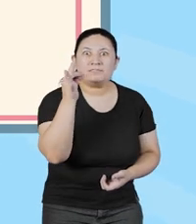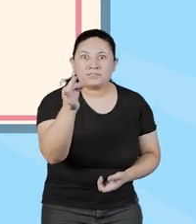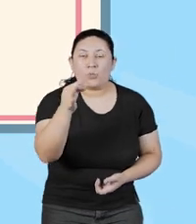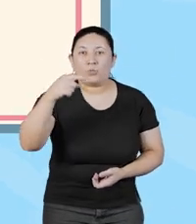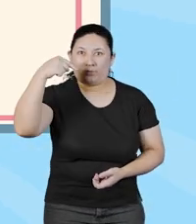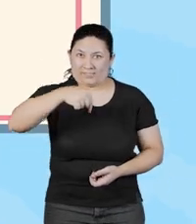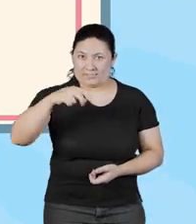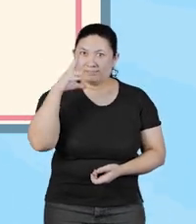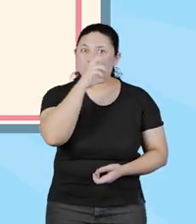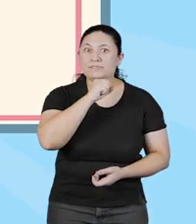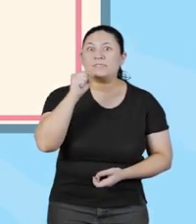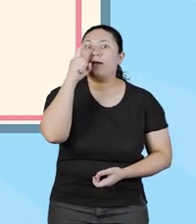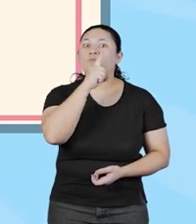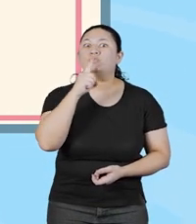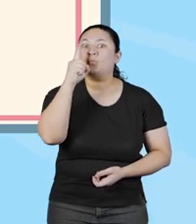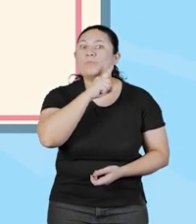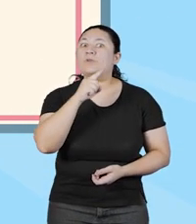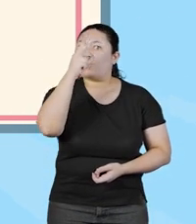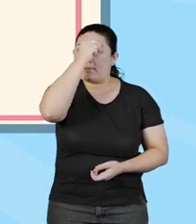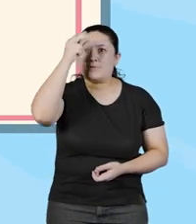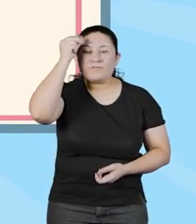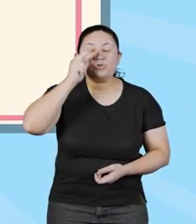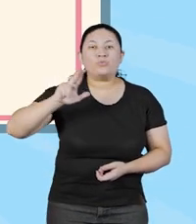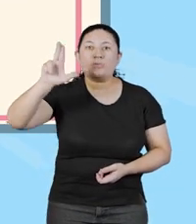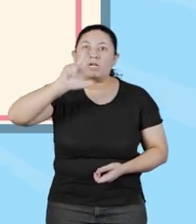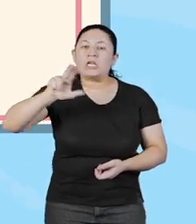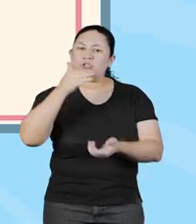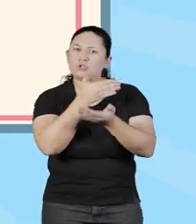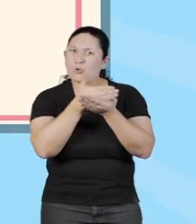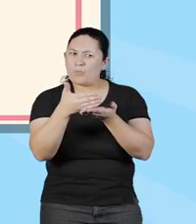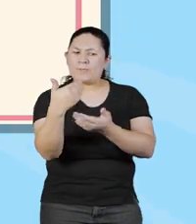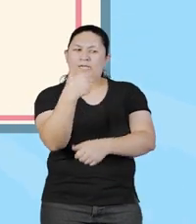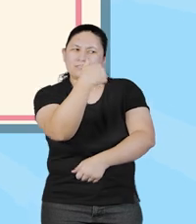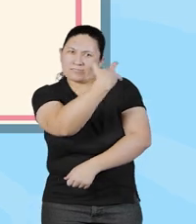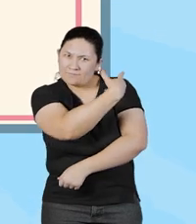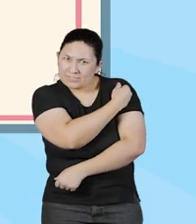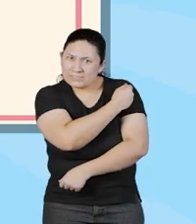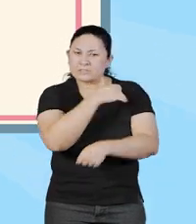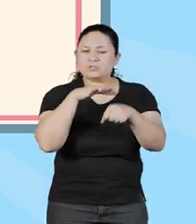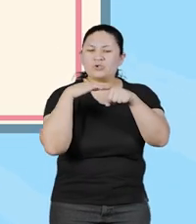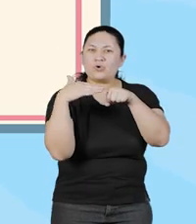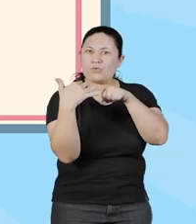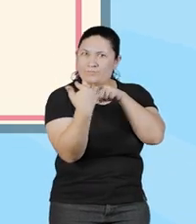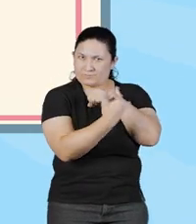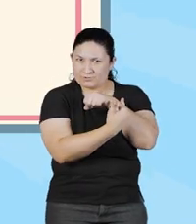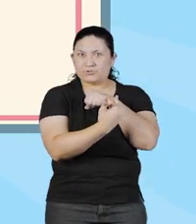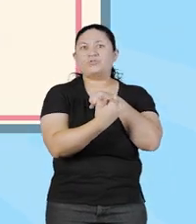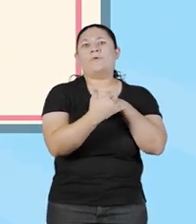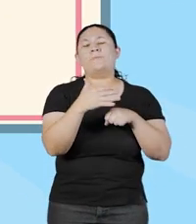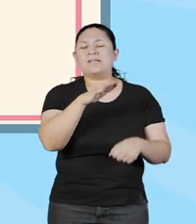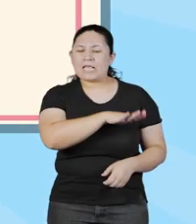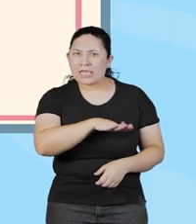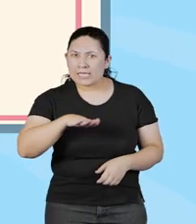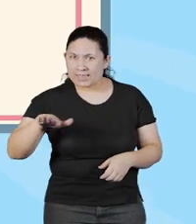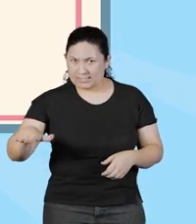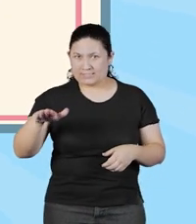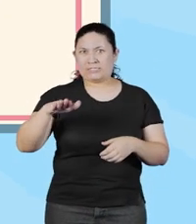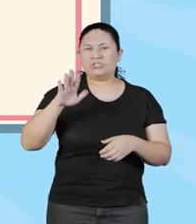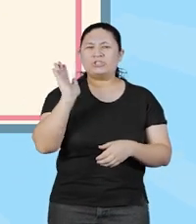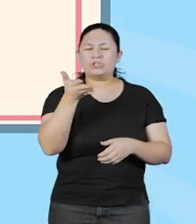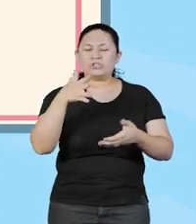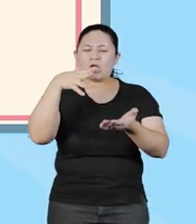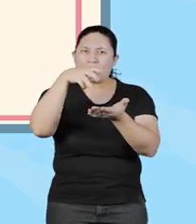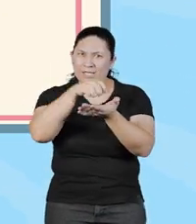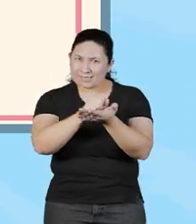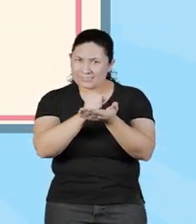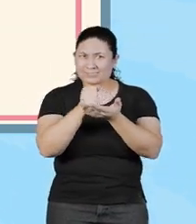Atenção! Neste final de semana, Prefeitura de Uberlândia realiza um mutirão de vacinação contra a Covid-19 para crianças cadastradas